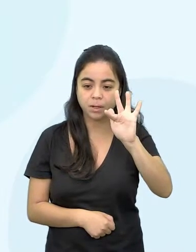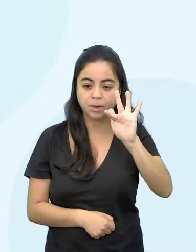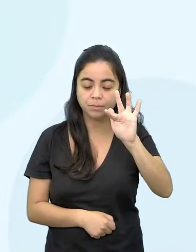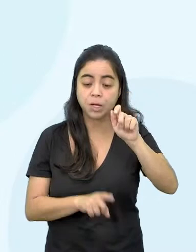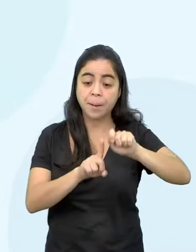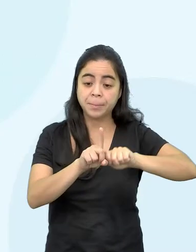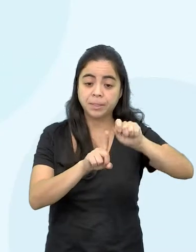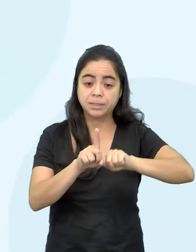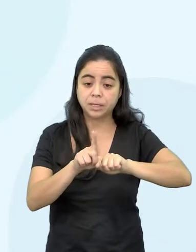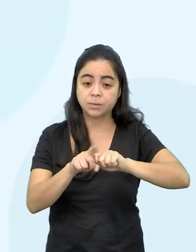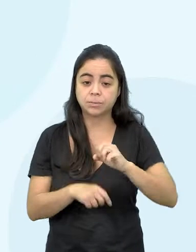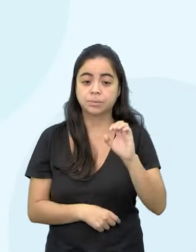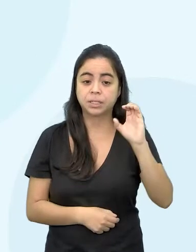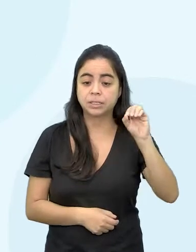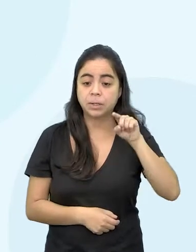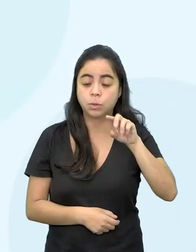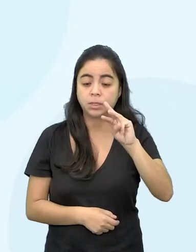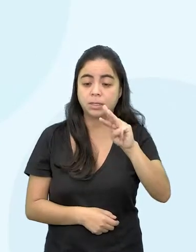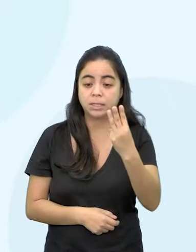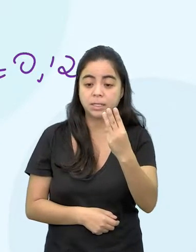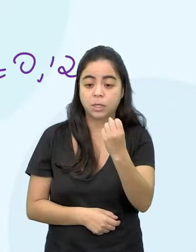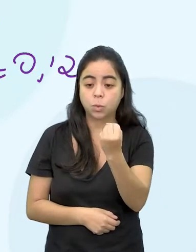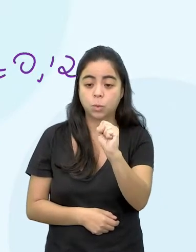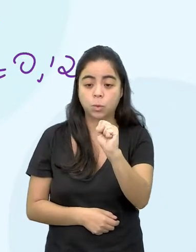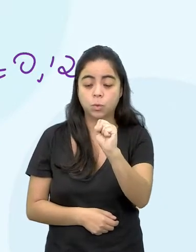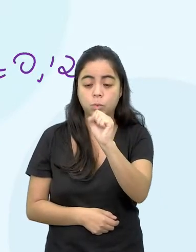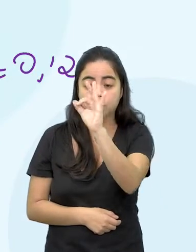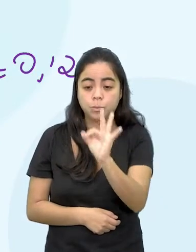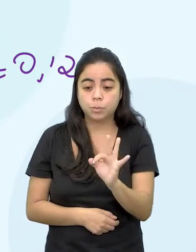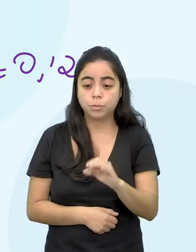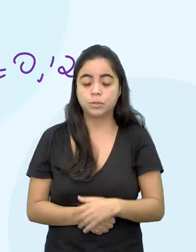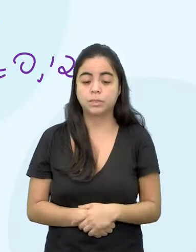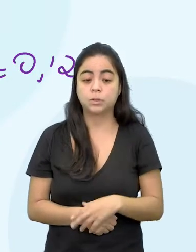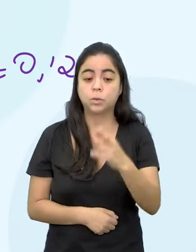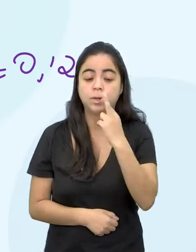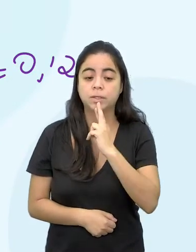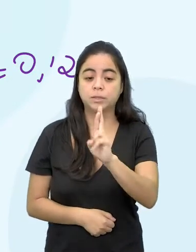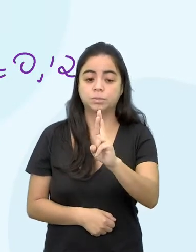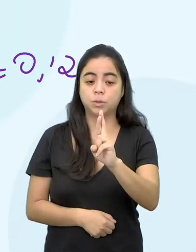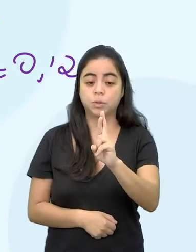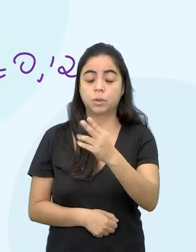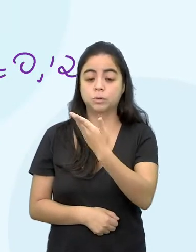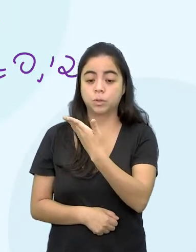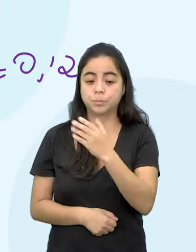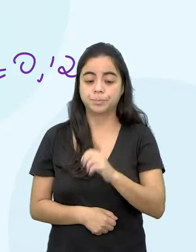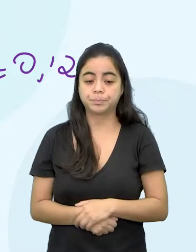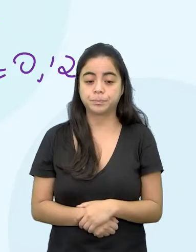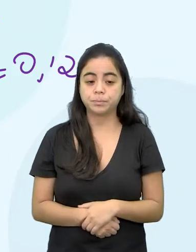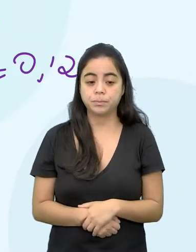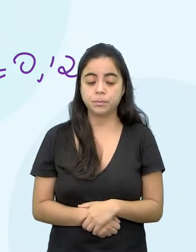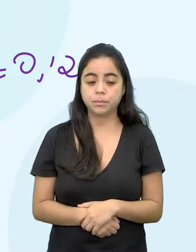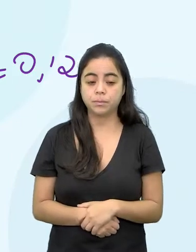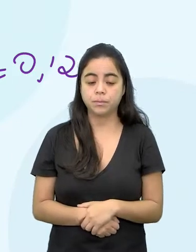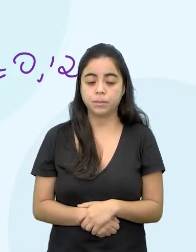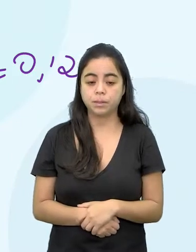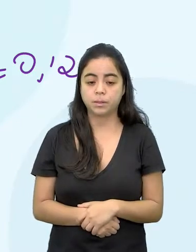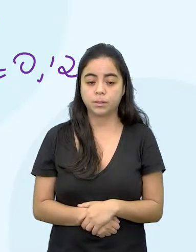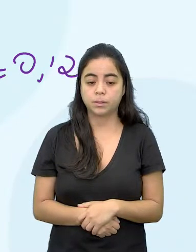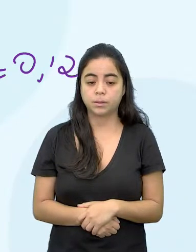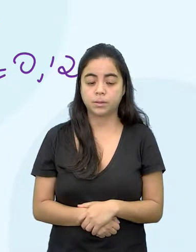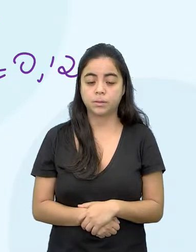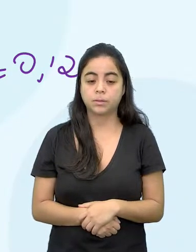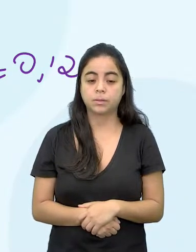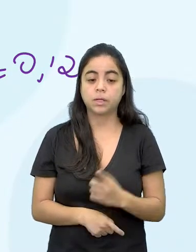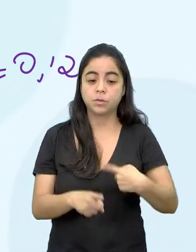,38%, que vai dar... Nós vamos pegar os 850 e